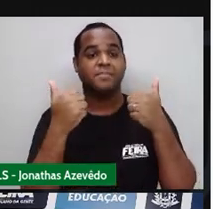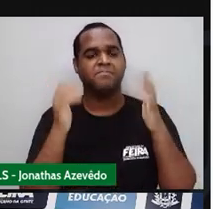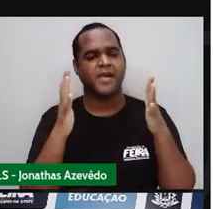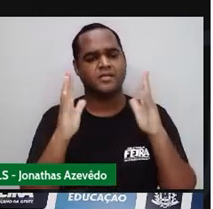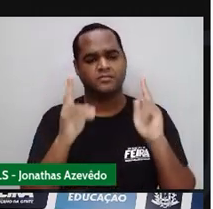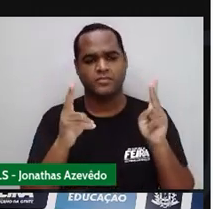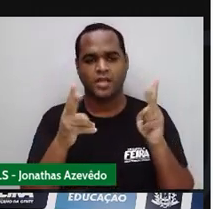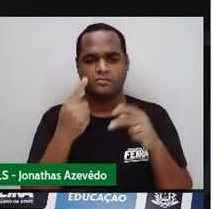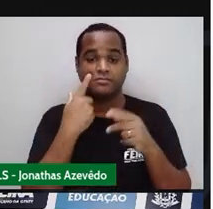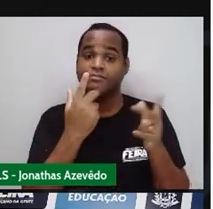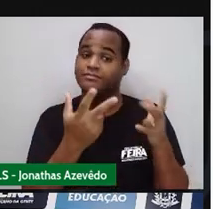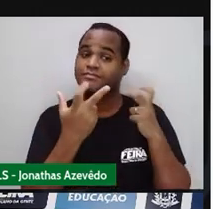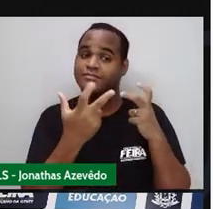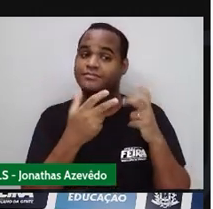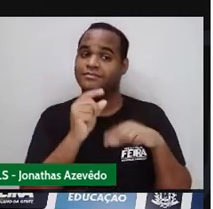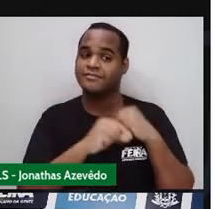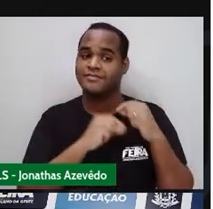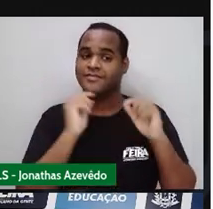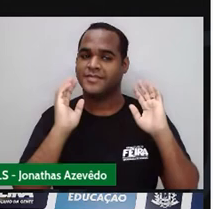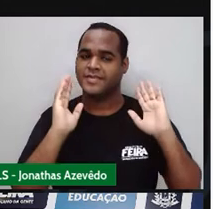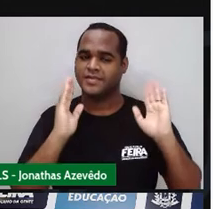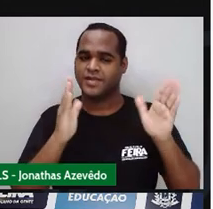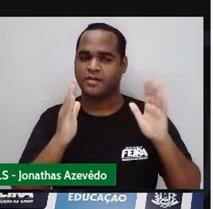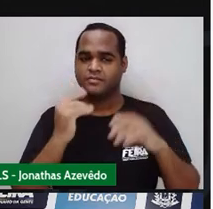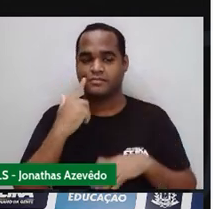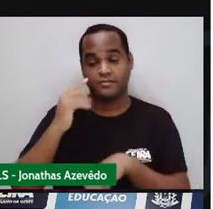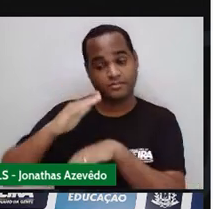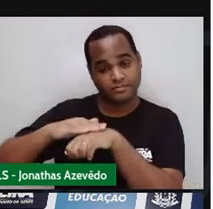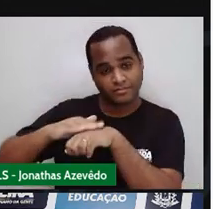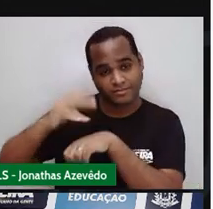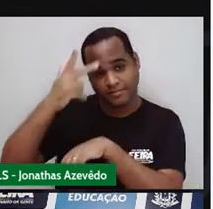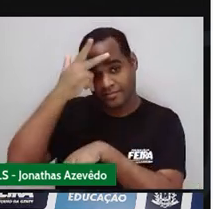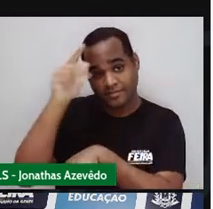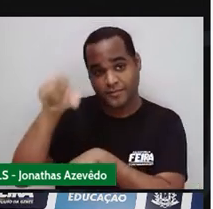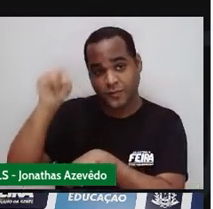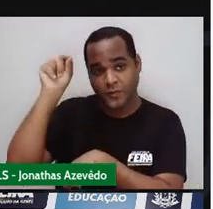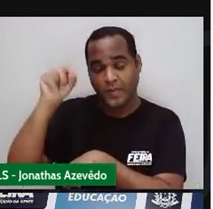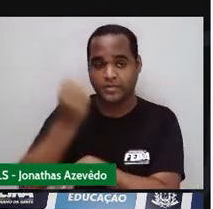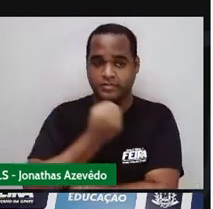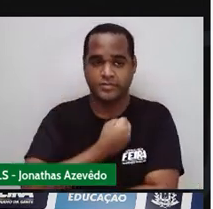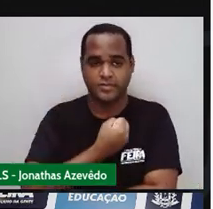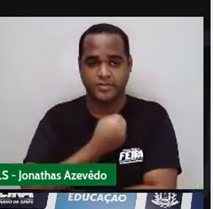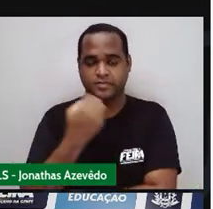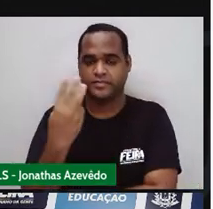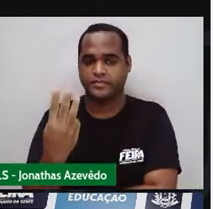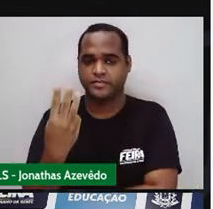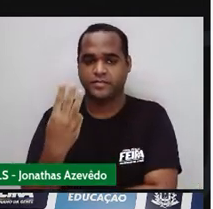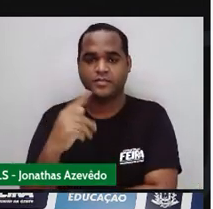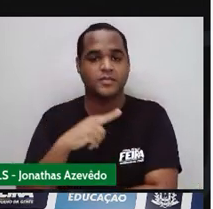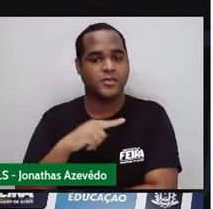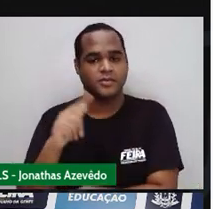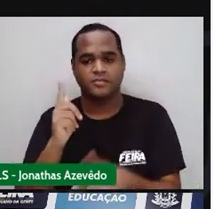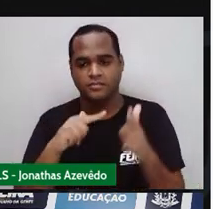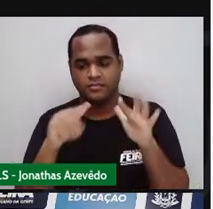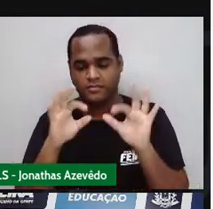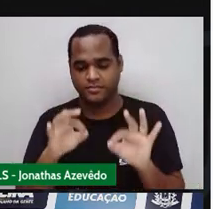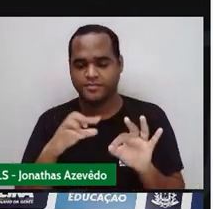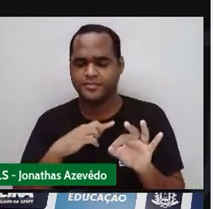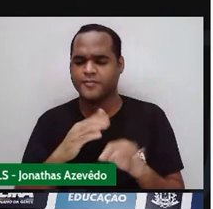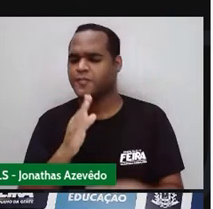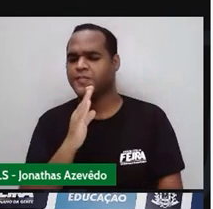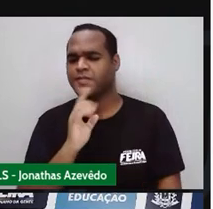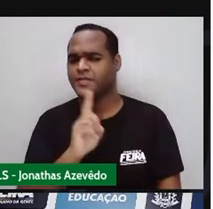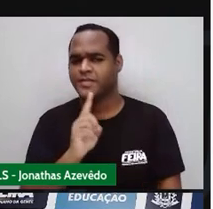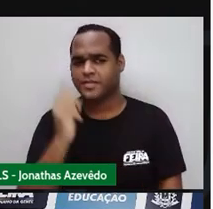acabou de ver A escolha que a pessoa vai fazer Dos três números A gente não sabe A gente não conhece A